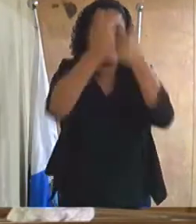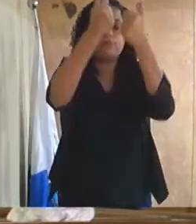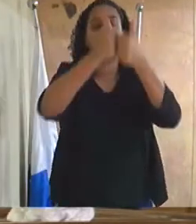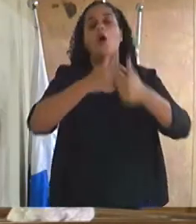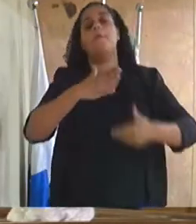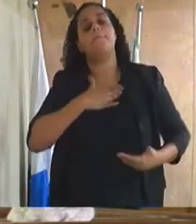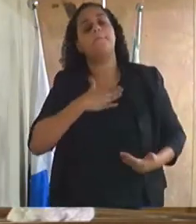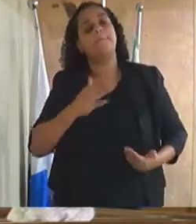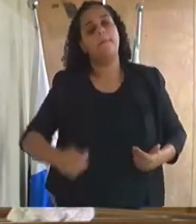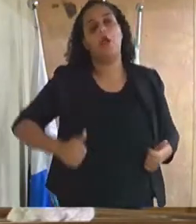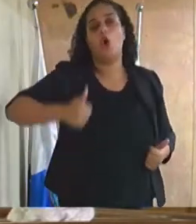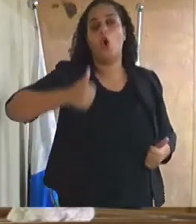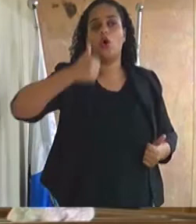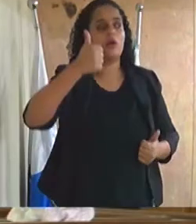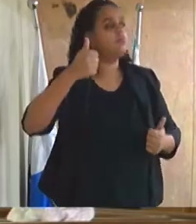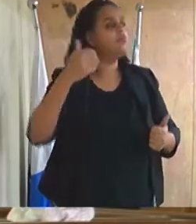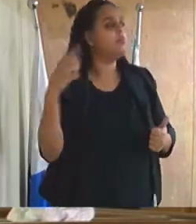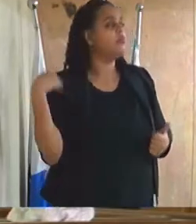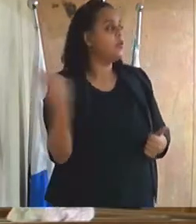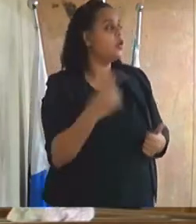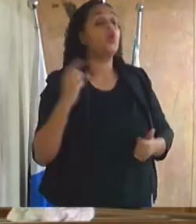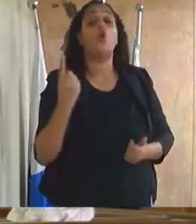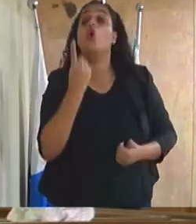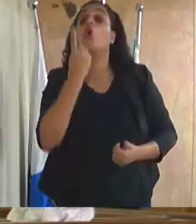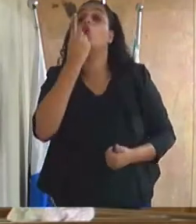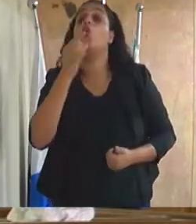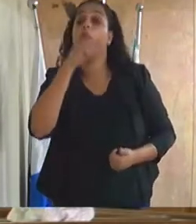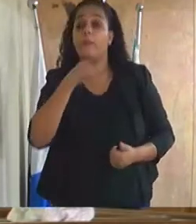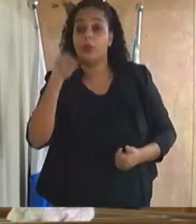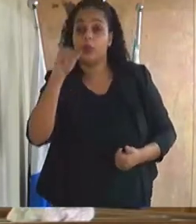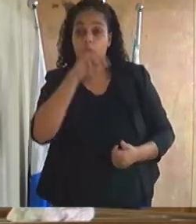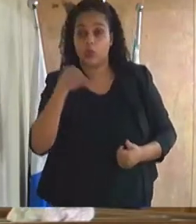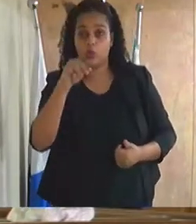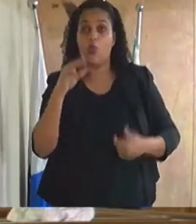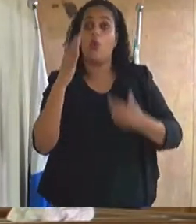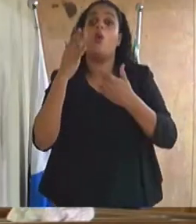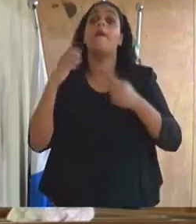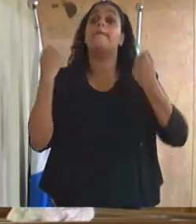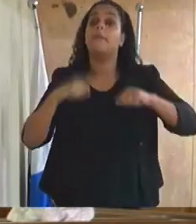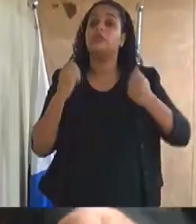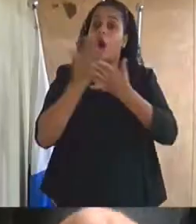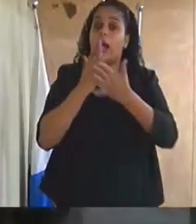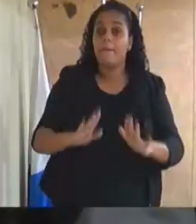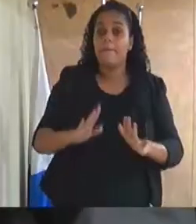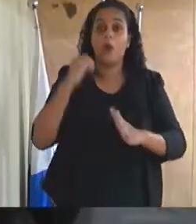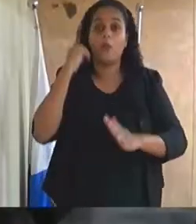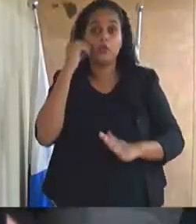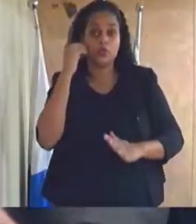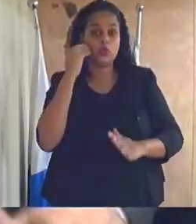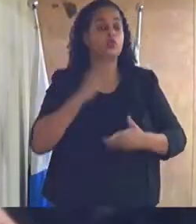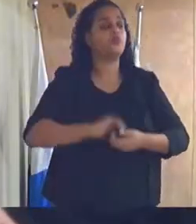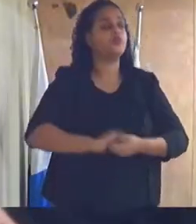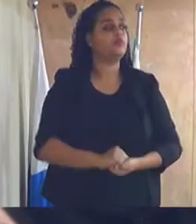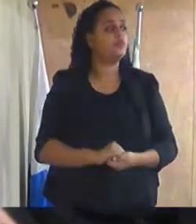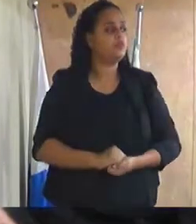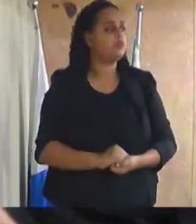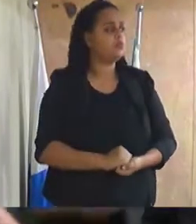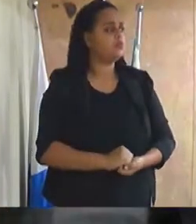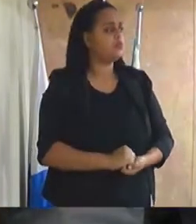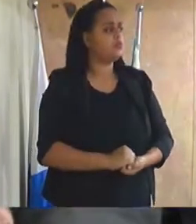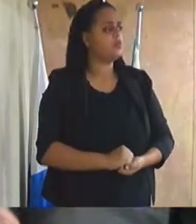mas que seja breve pois eu tenho apenas um minuto e preciso concluir o meu discurso muito obrigado vereador é pra